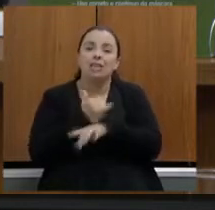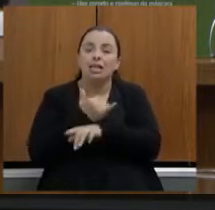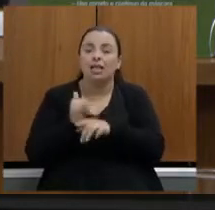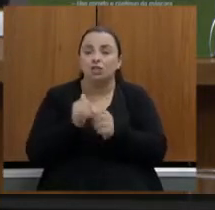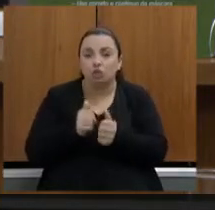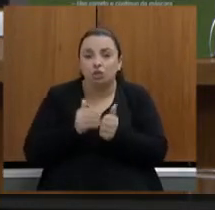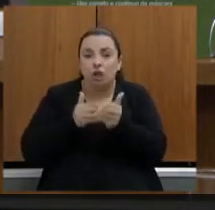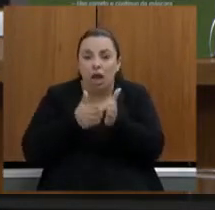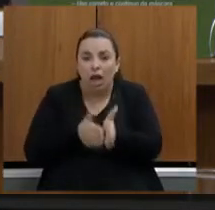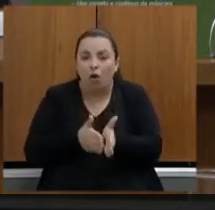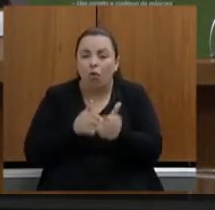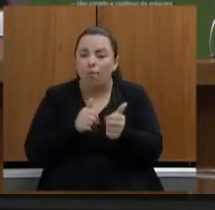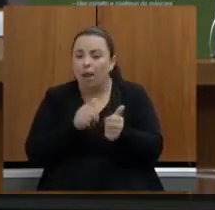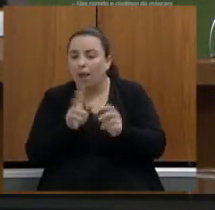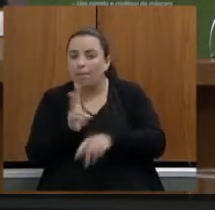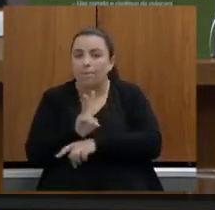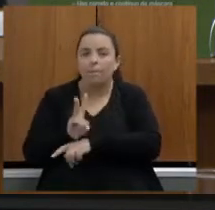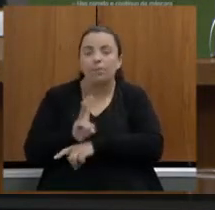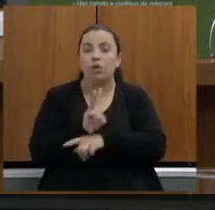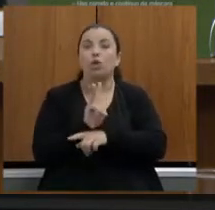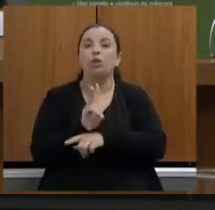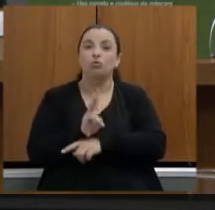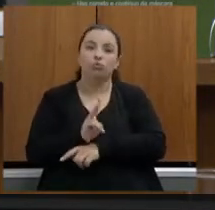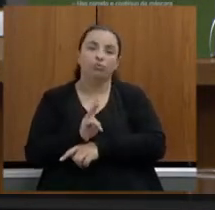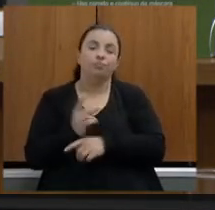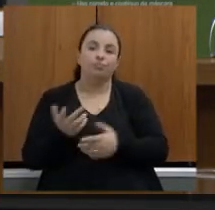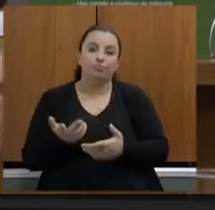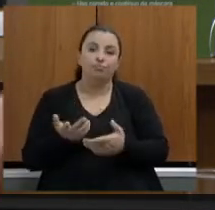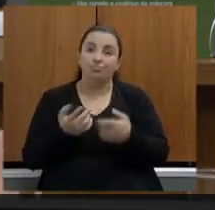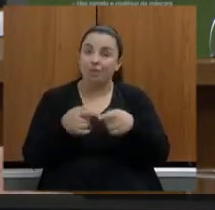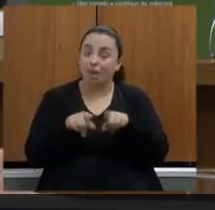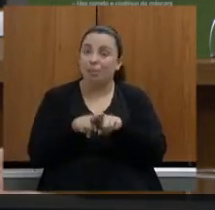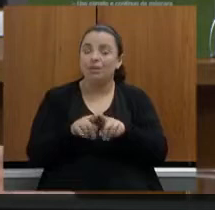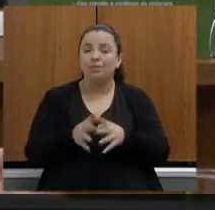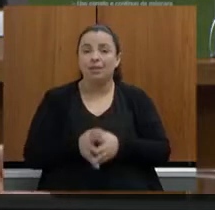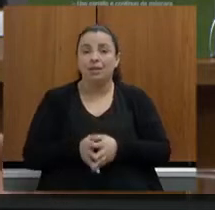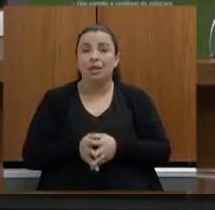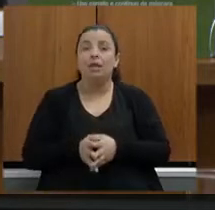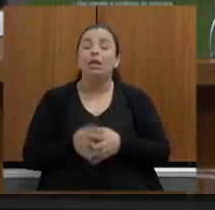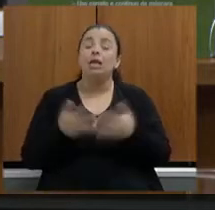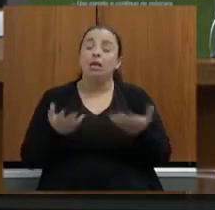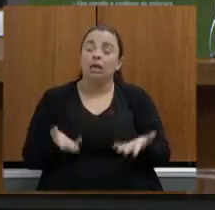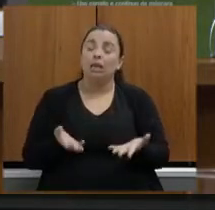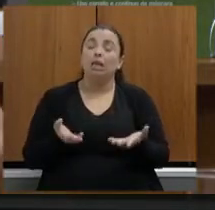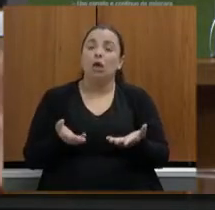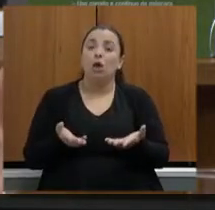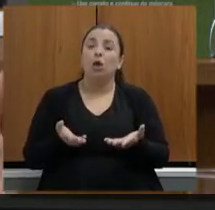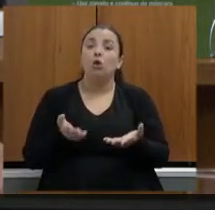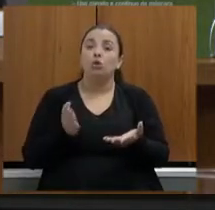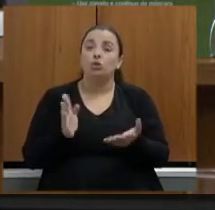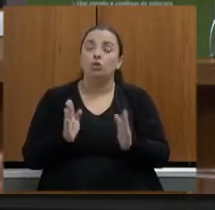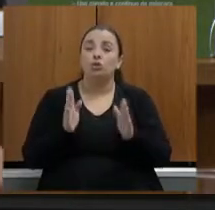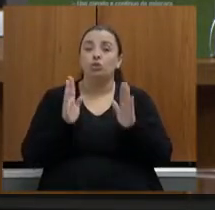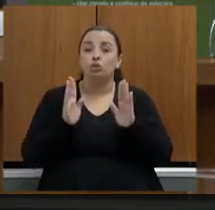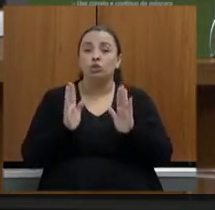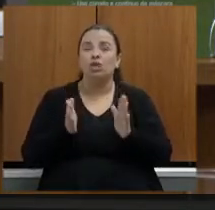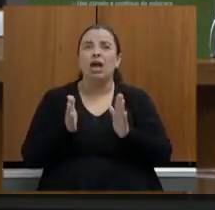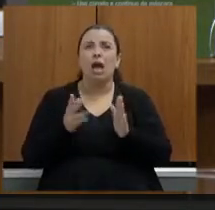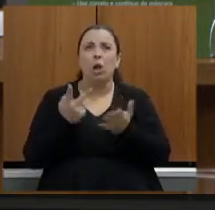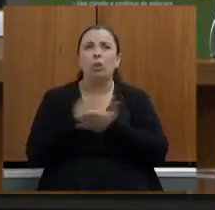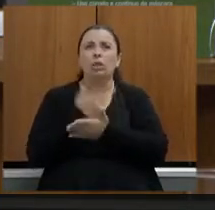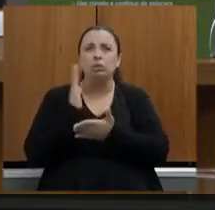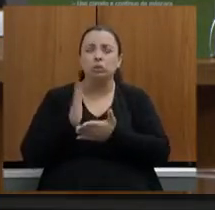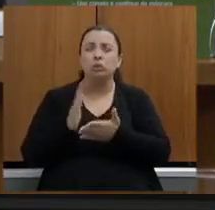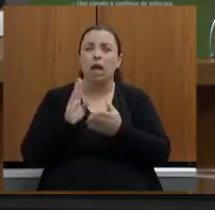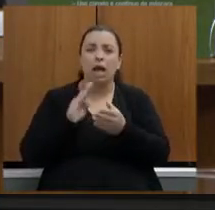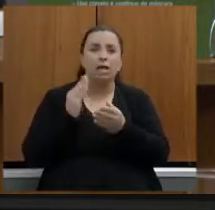e a promotoria do patrimônio público até já ajuizou ações em razão disso porque no primeiro momento alguns municípios acabaram